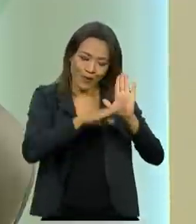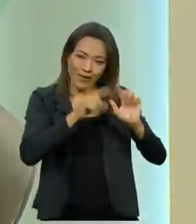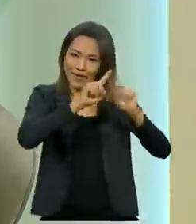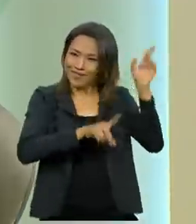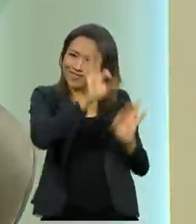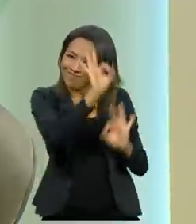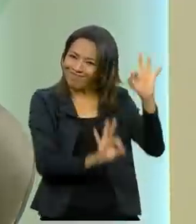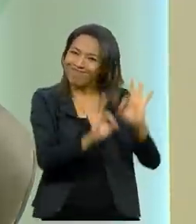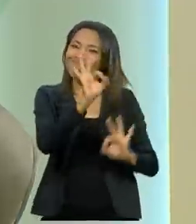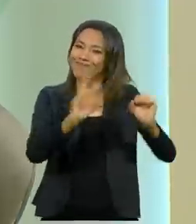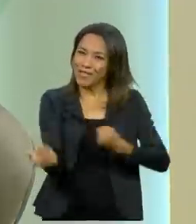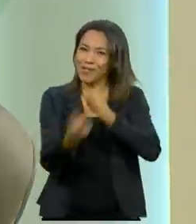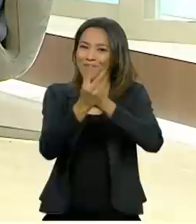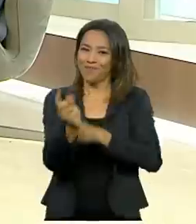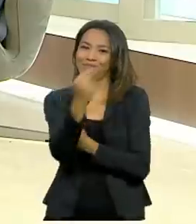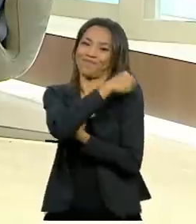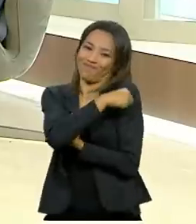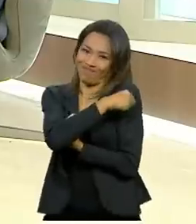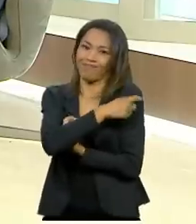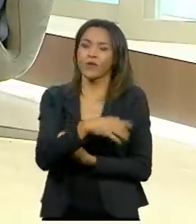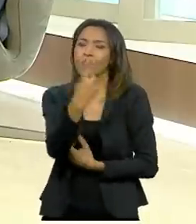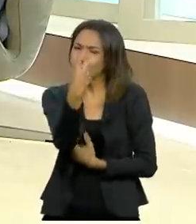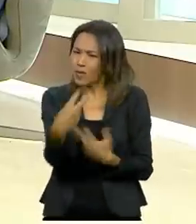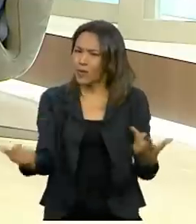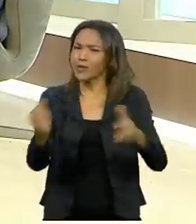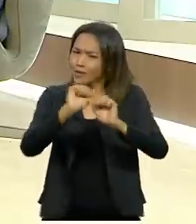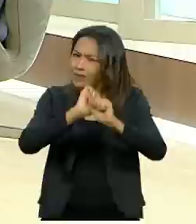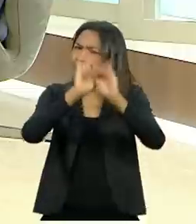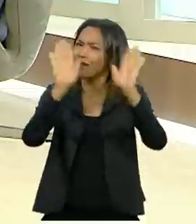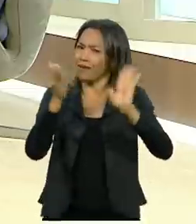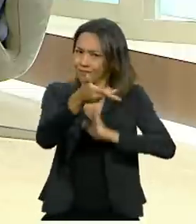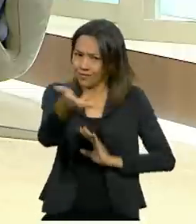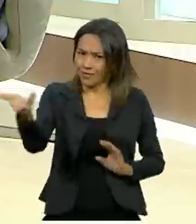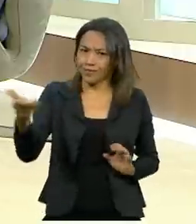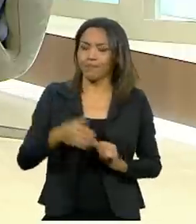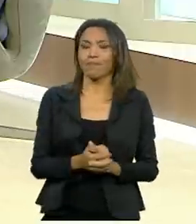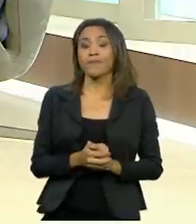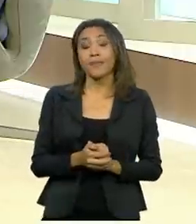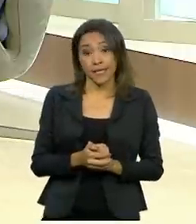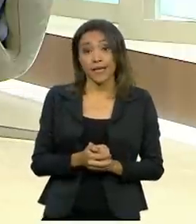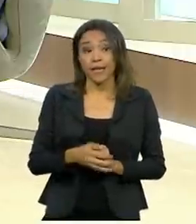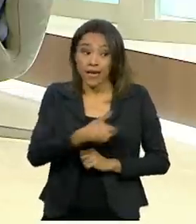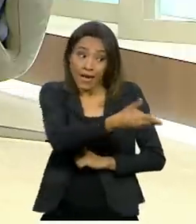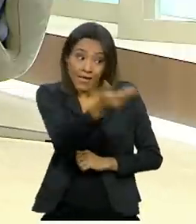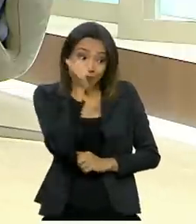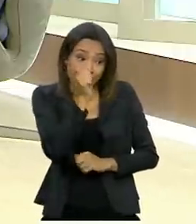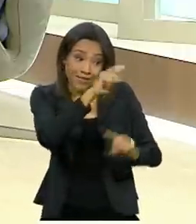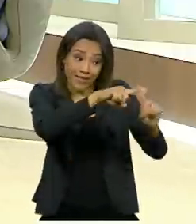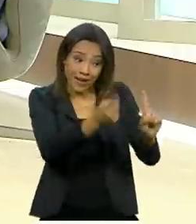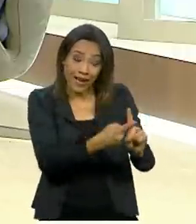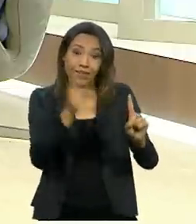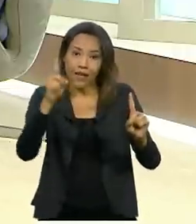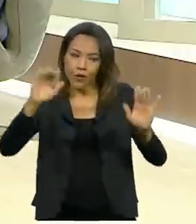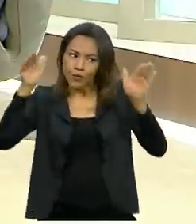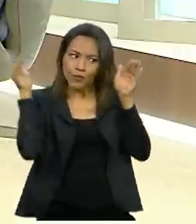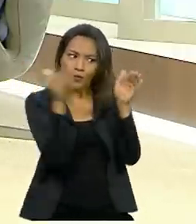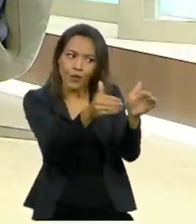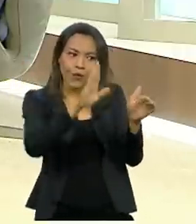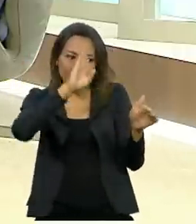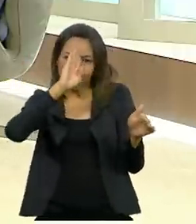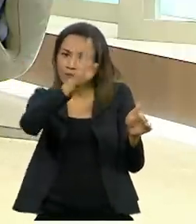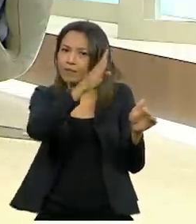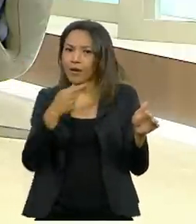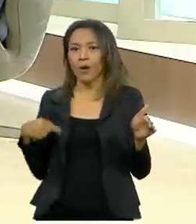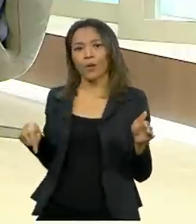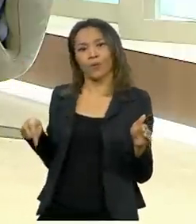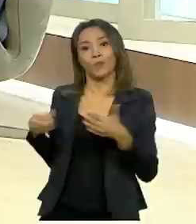de Imunização. Um ponto eu quero deixar bem claro. As gestantes são a prioridade absoluta do